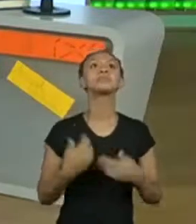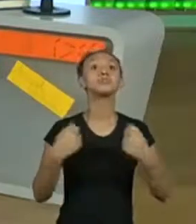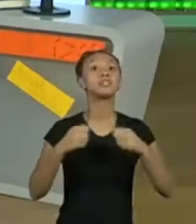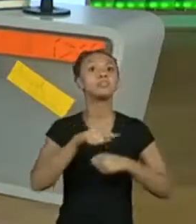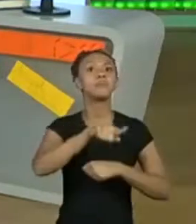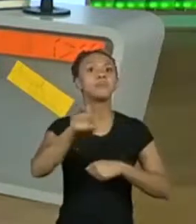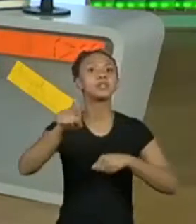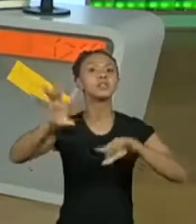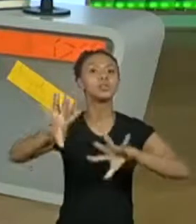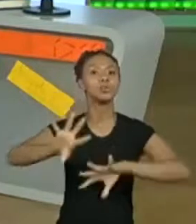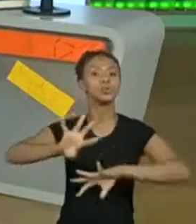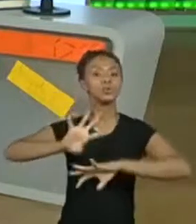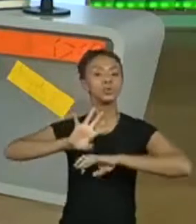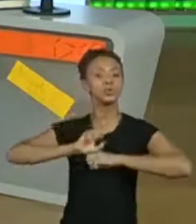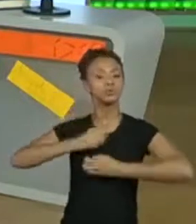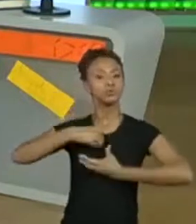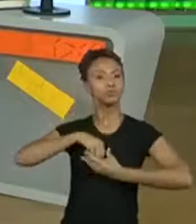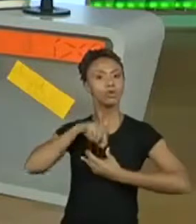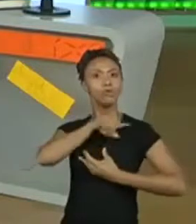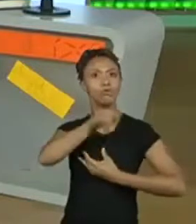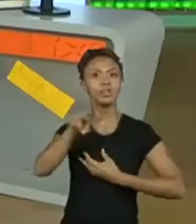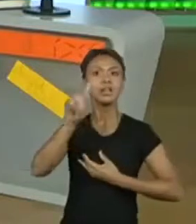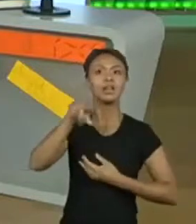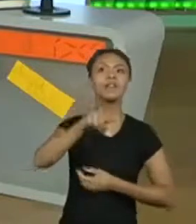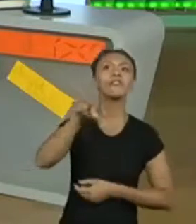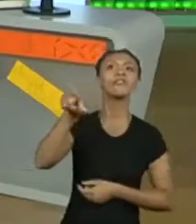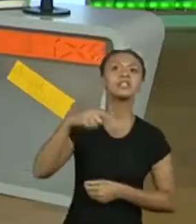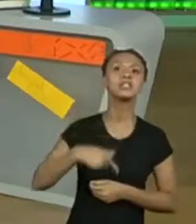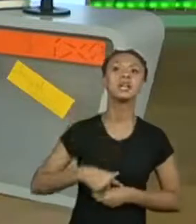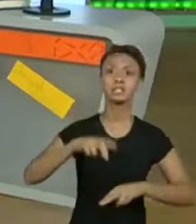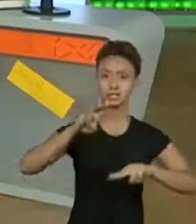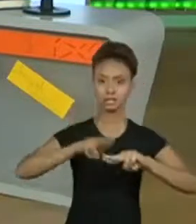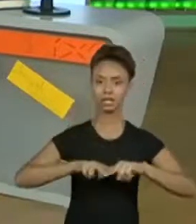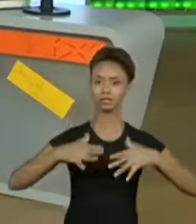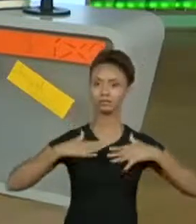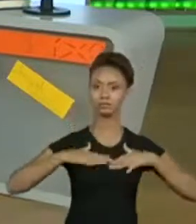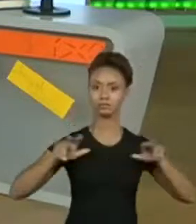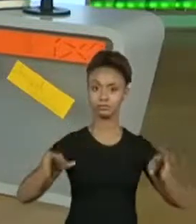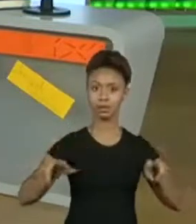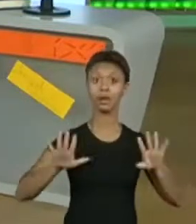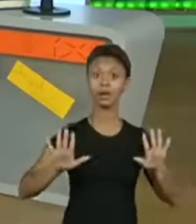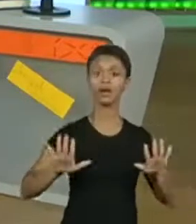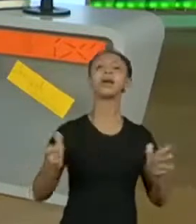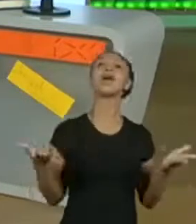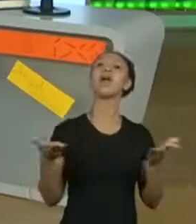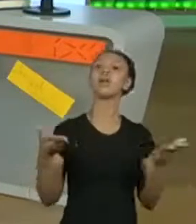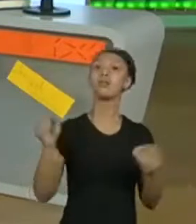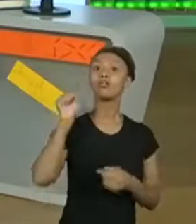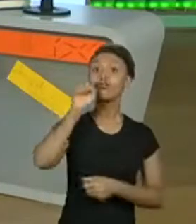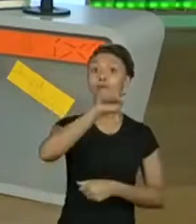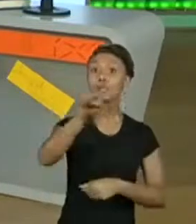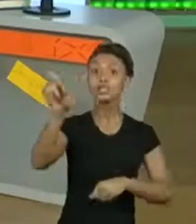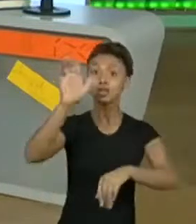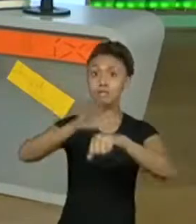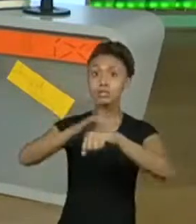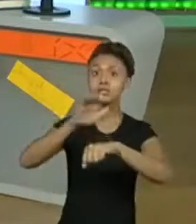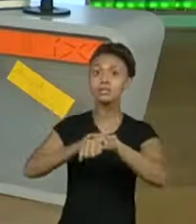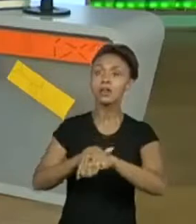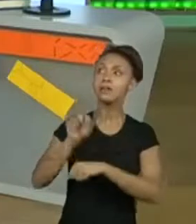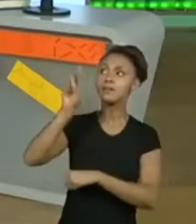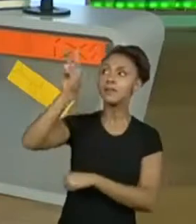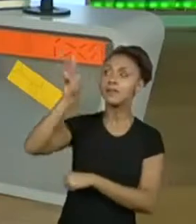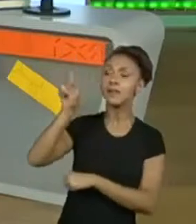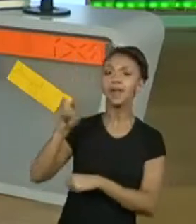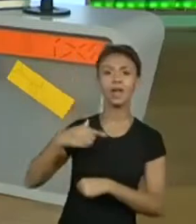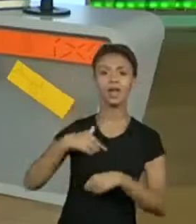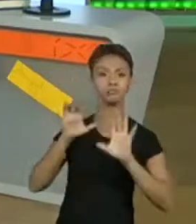de vocês. Então, vocês, leitores, galerinha do quinto, até sentadinha, relaxada, vocês é que irão ler. Eu vou deixar